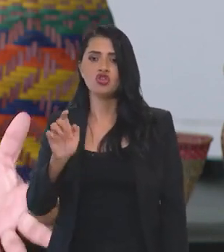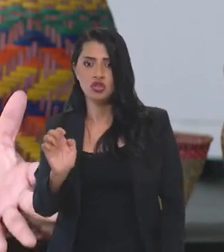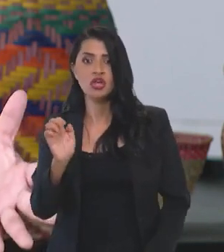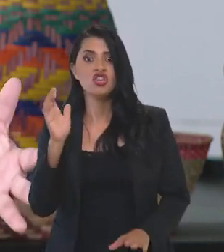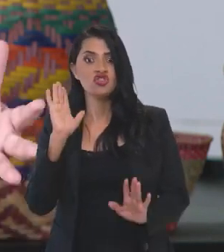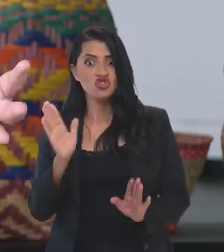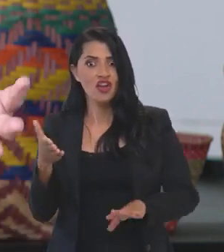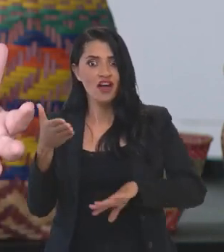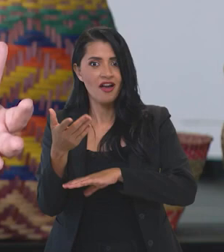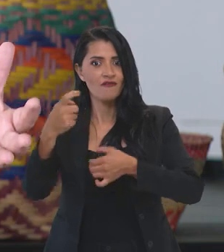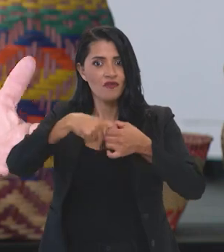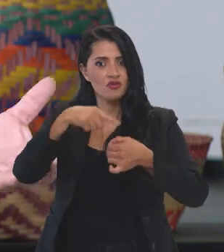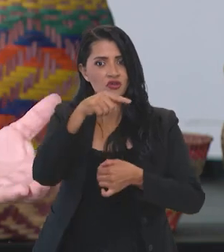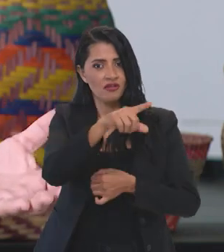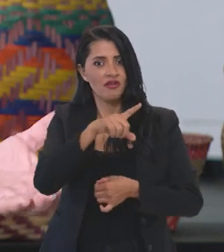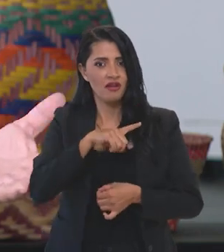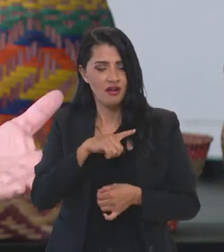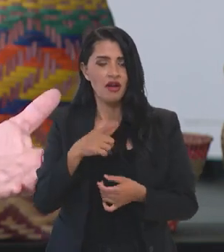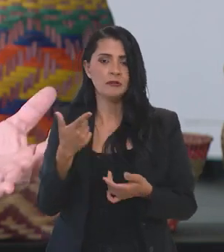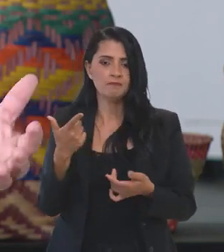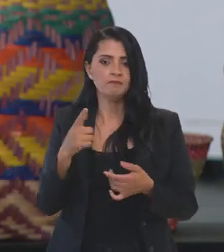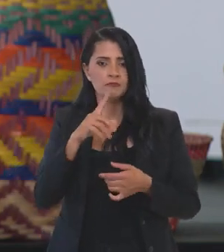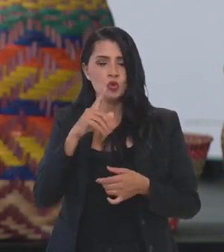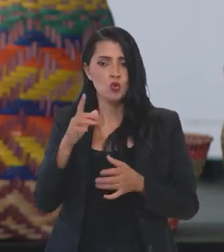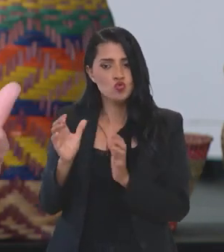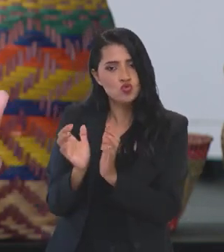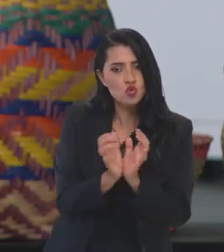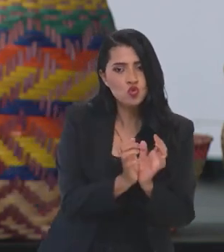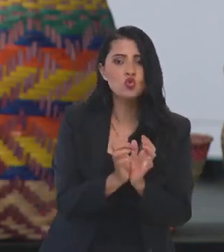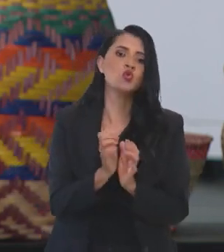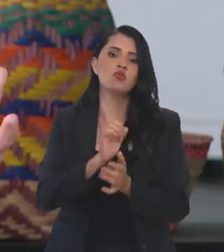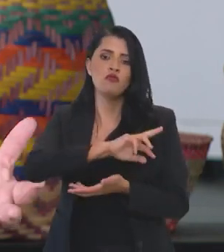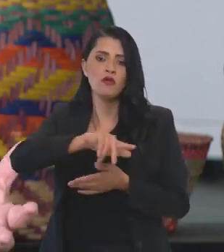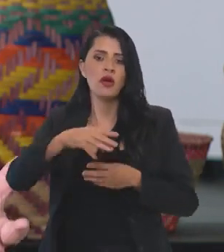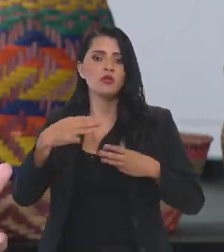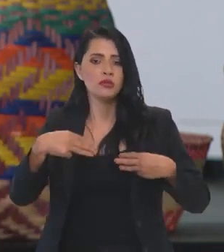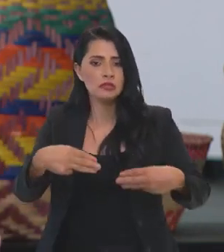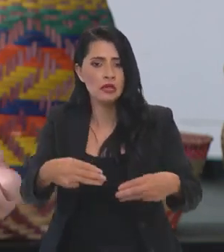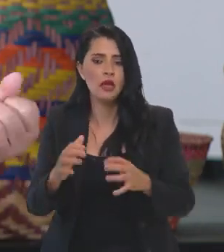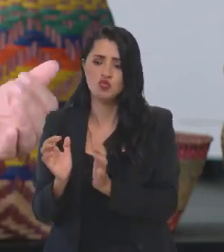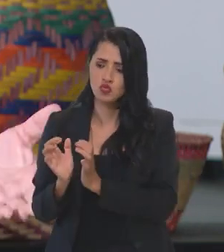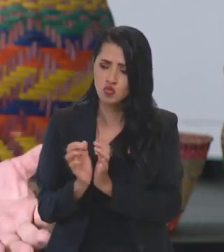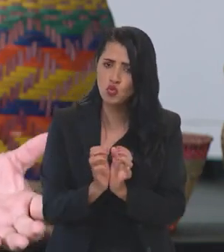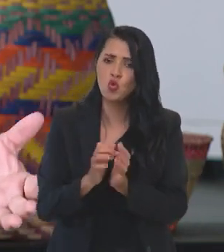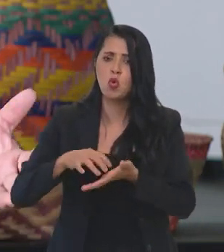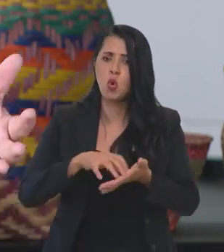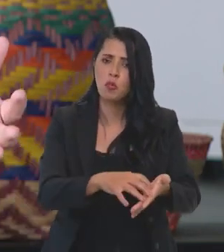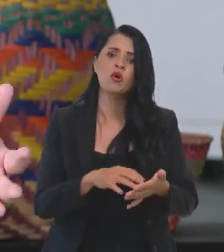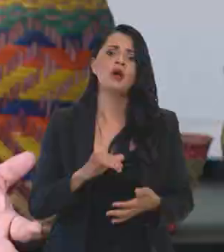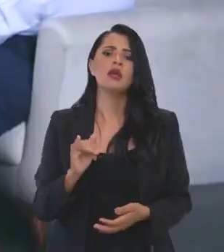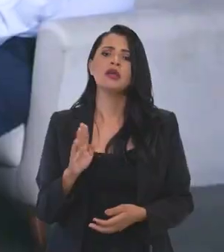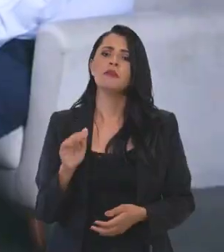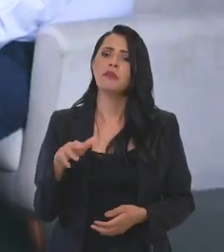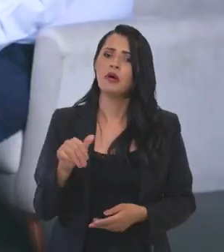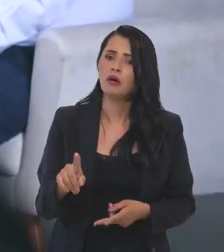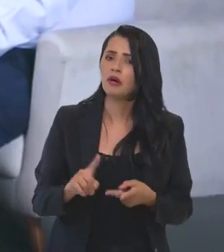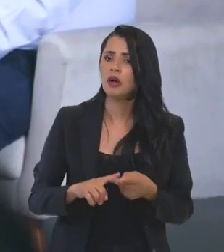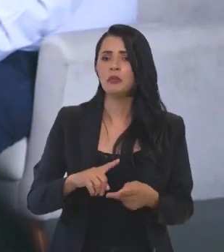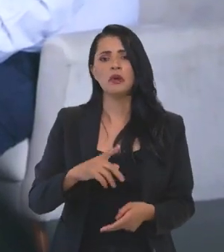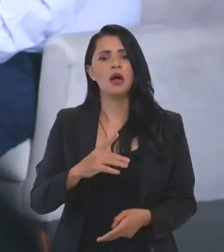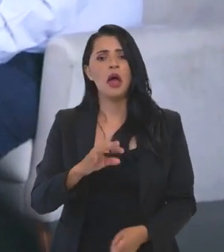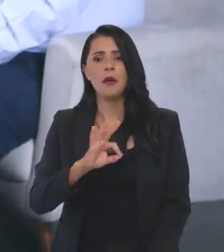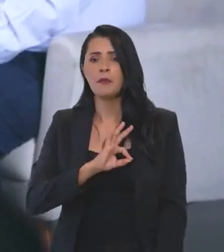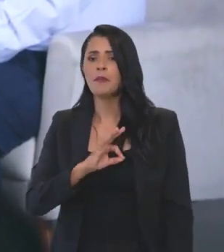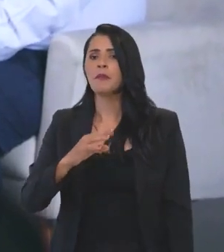tinha ido, retornado lá no Vale do Javari, com uma força-tarefa, vários ministérios, tanto o IBAMA,